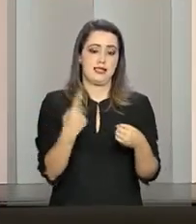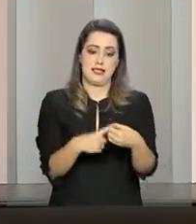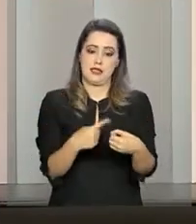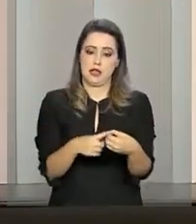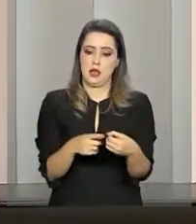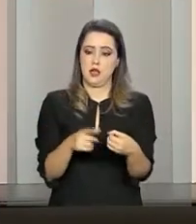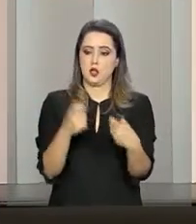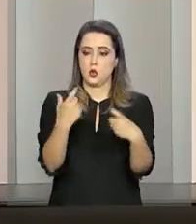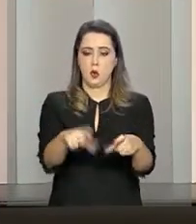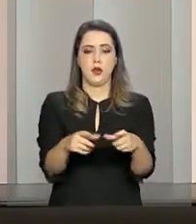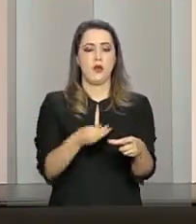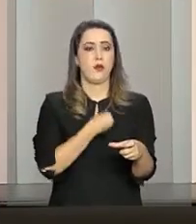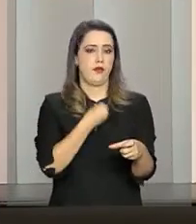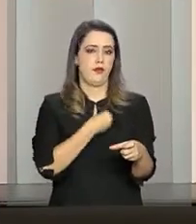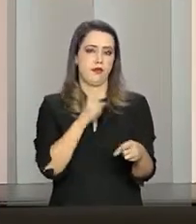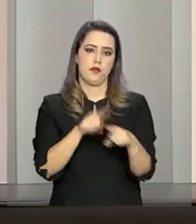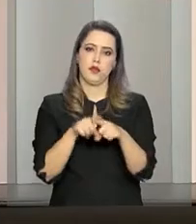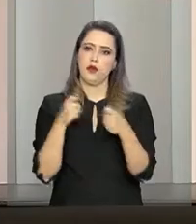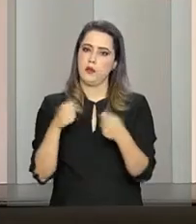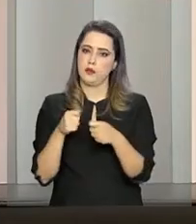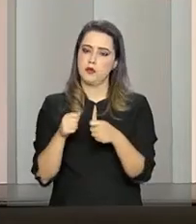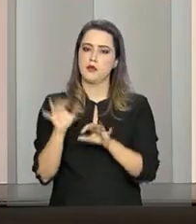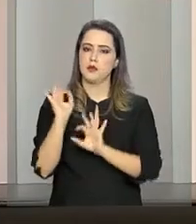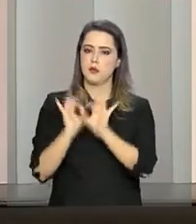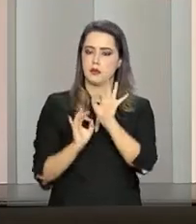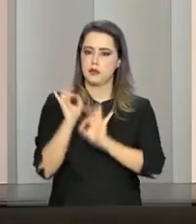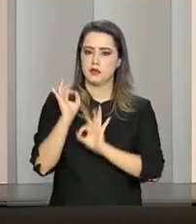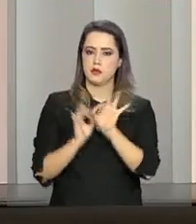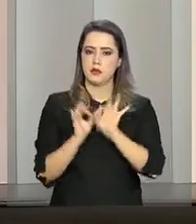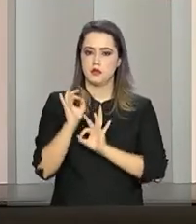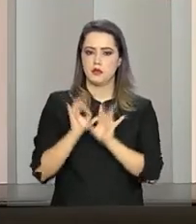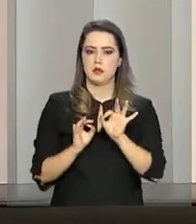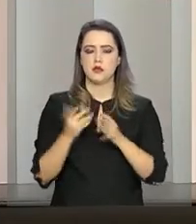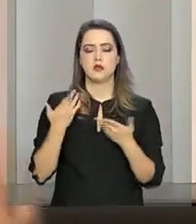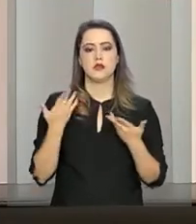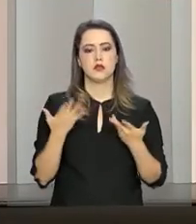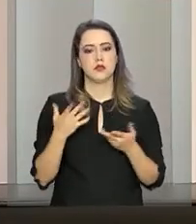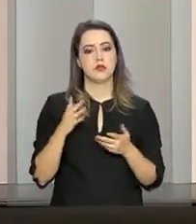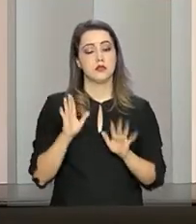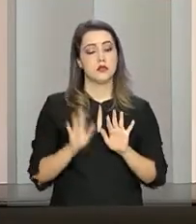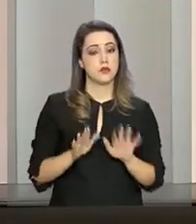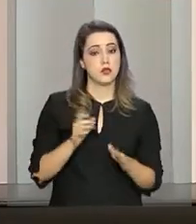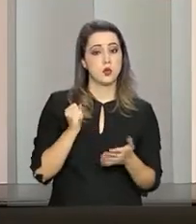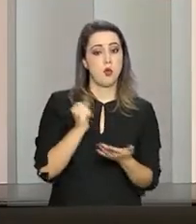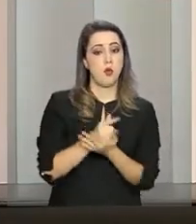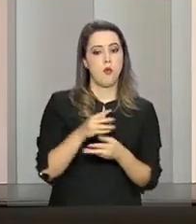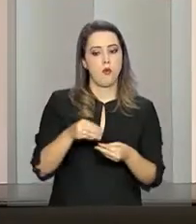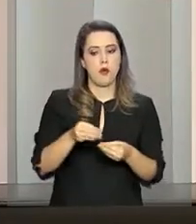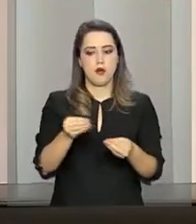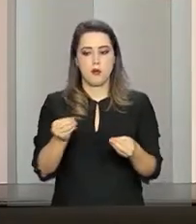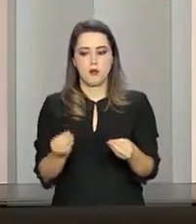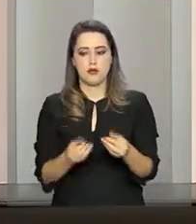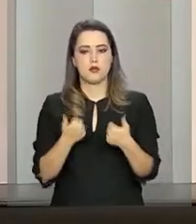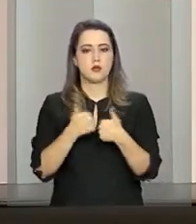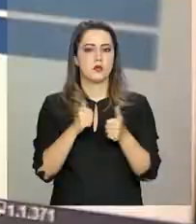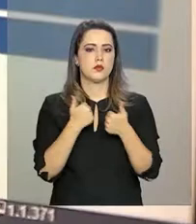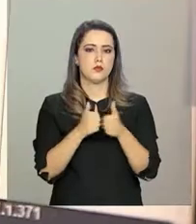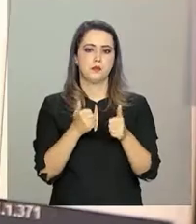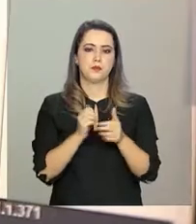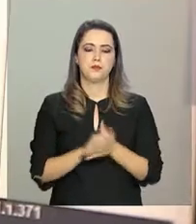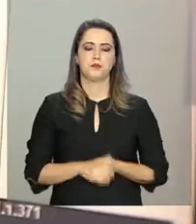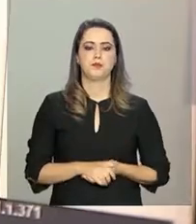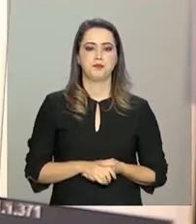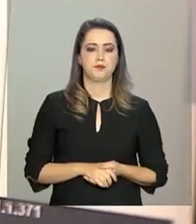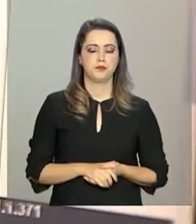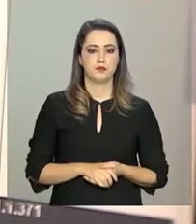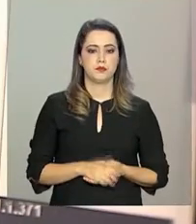cidade onde o participante mora. Então, isso vai demandar um planejamento da parte dele, talvez comprar uma passagem para se deslocar até o local de prova. No